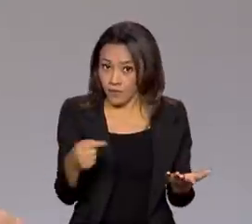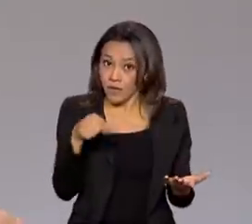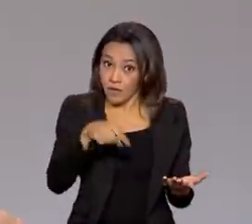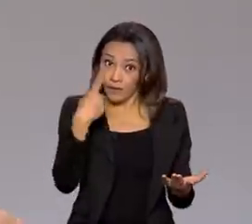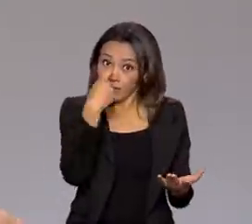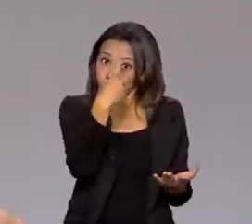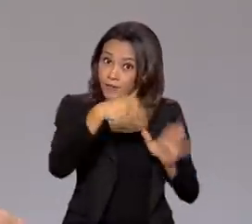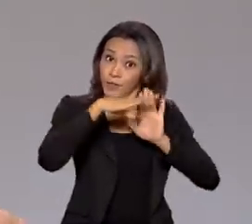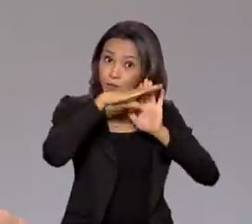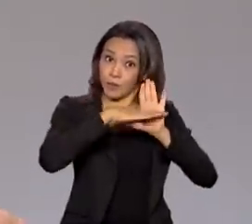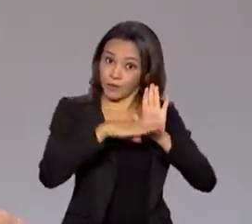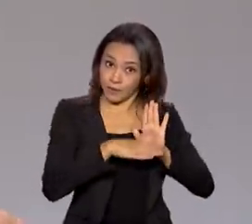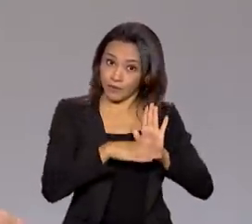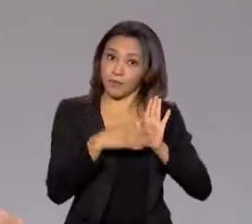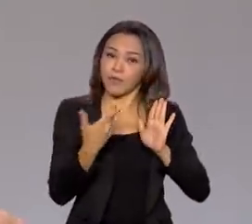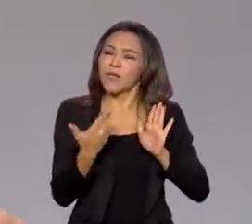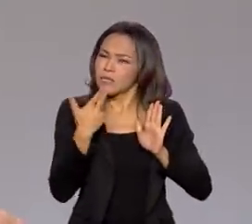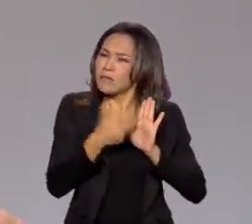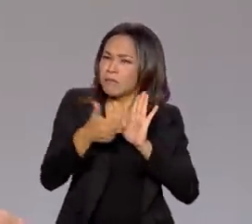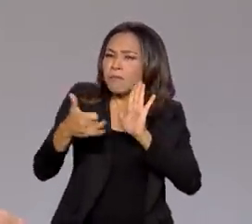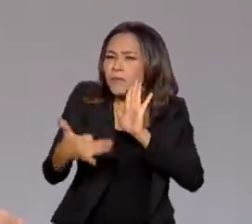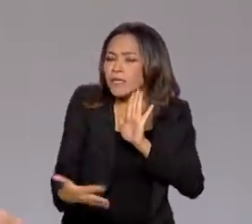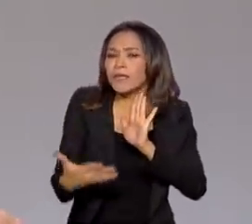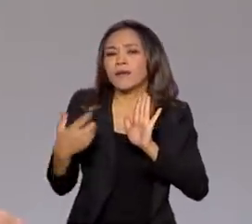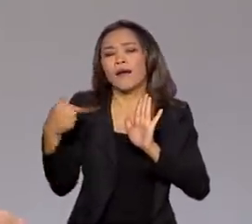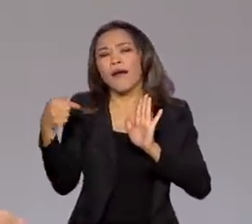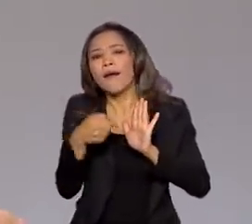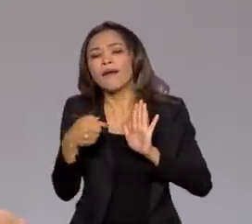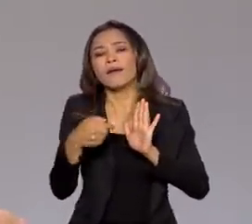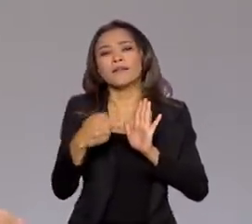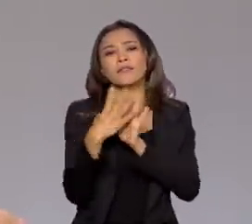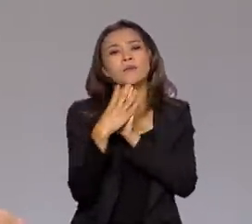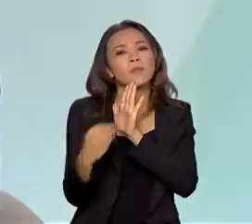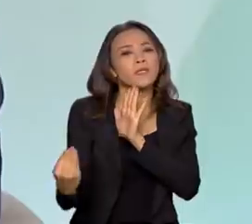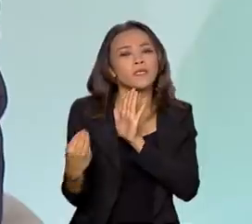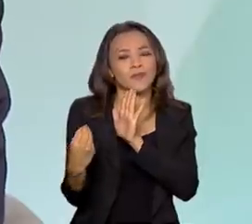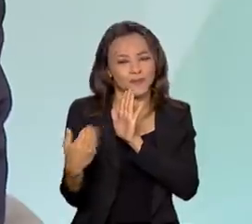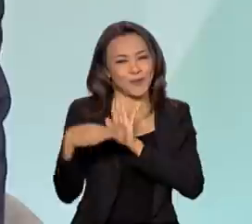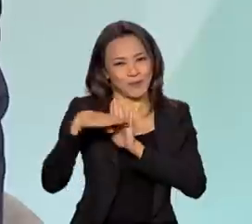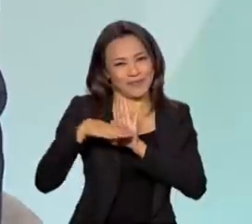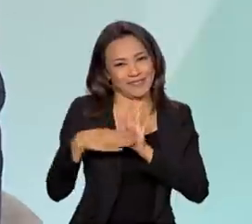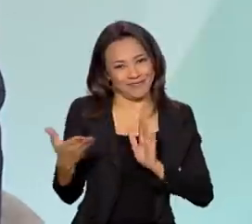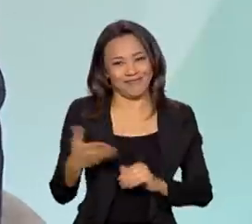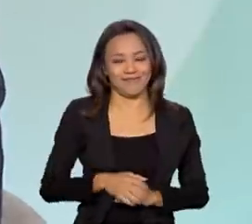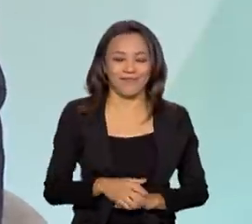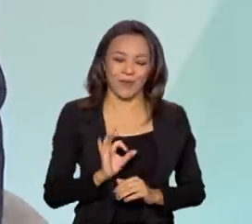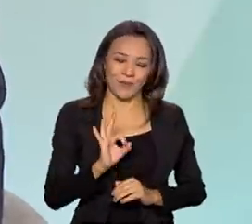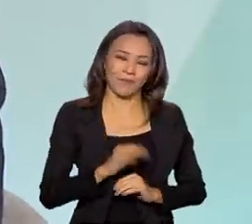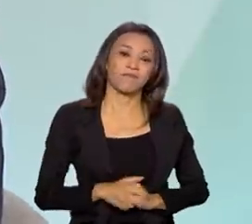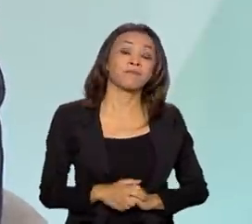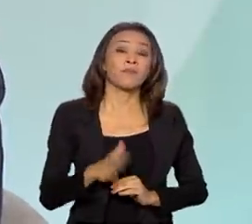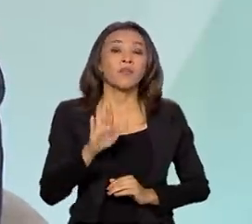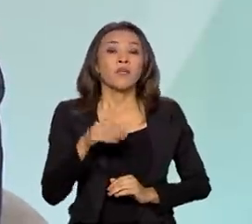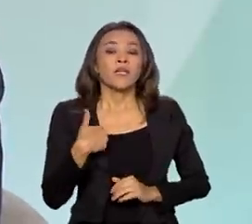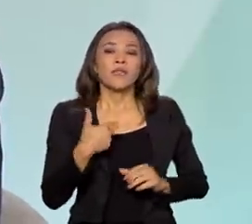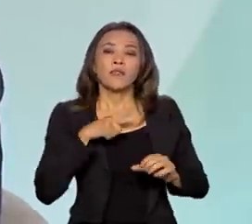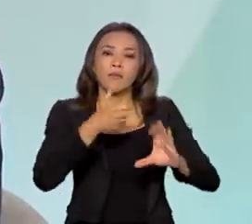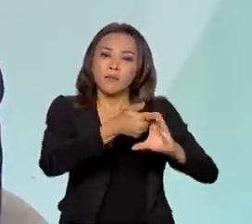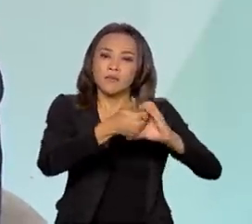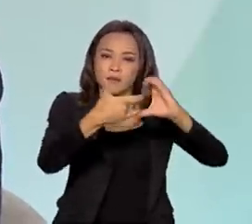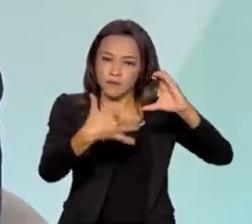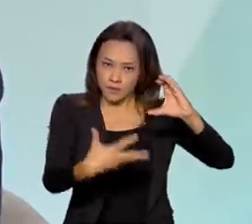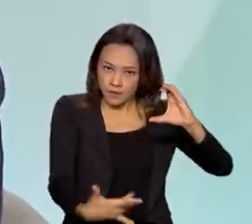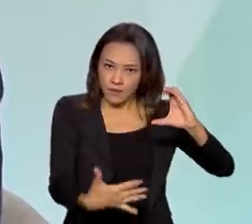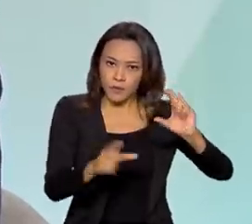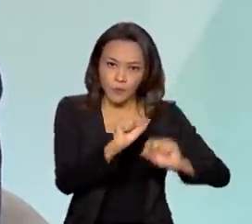Verde Amarela, né? Eu queria que o senhor falasse um pouquinho sobre essa modalidade do programa. Ótimo. Paulo, nós temos como característica a